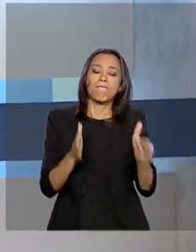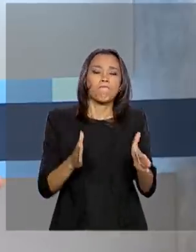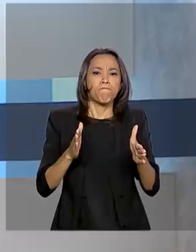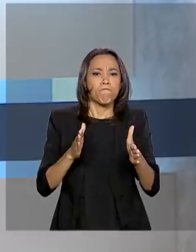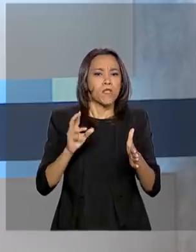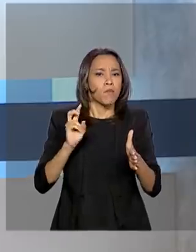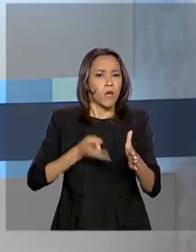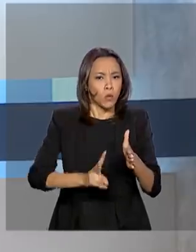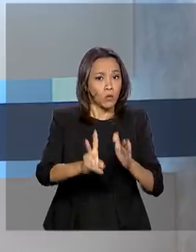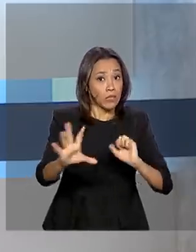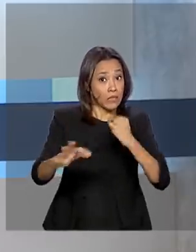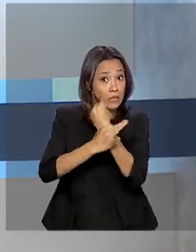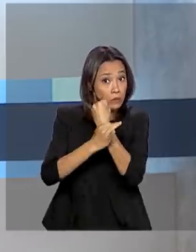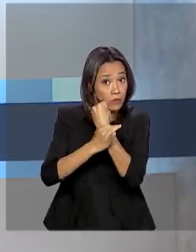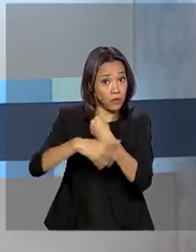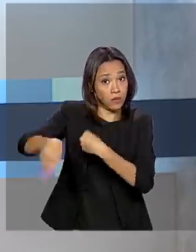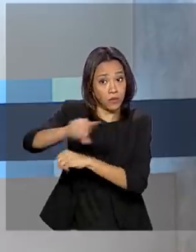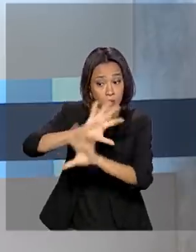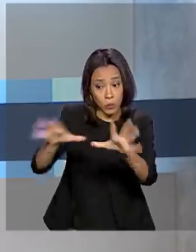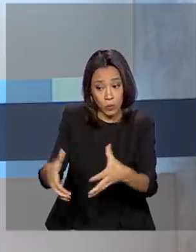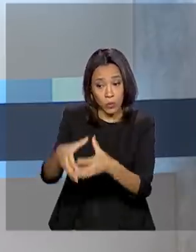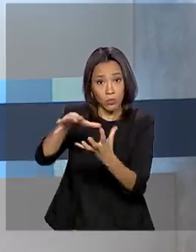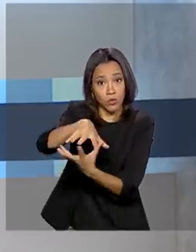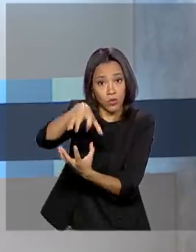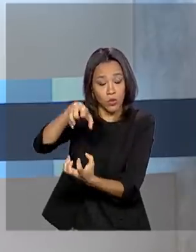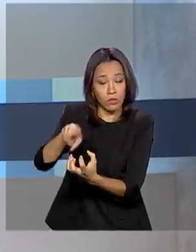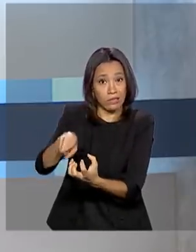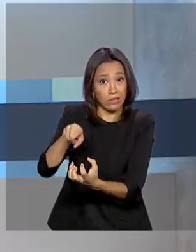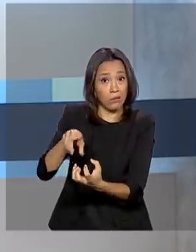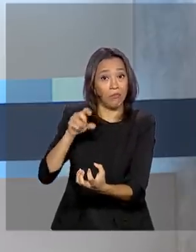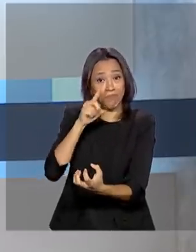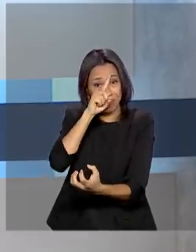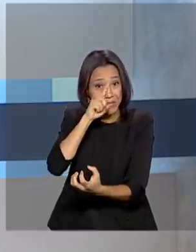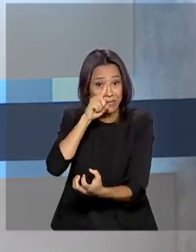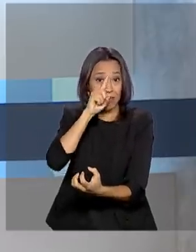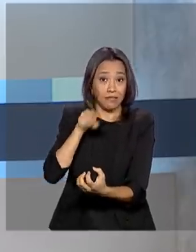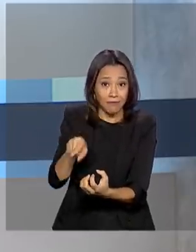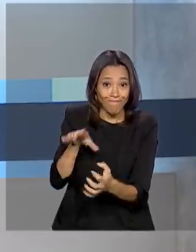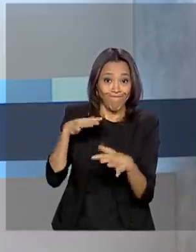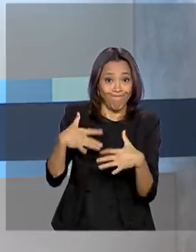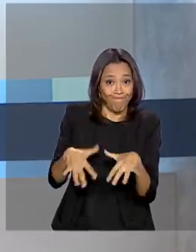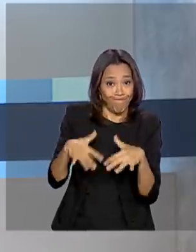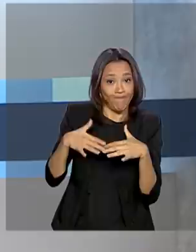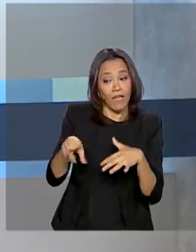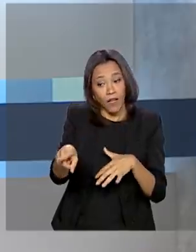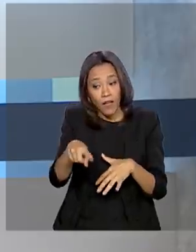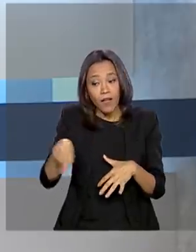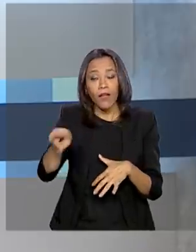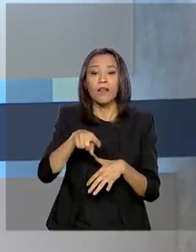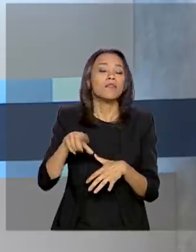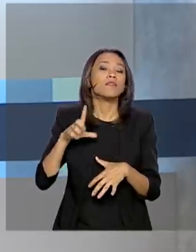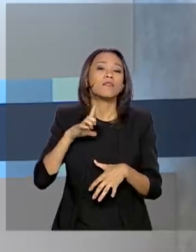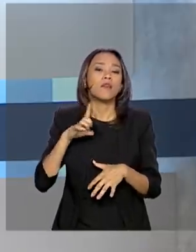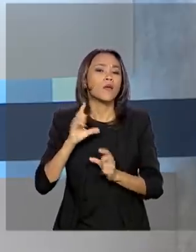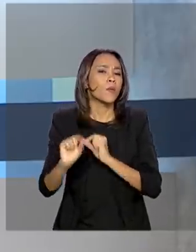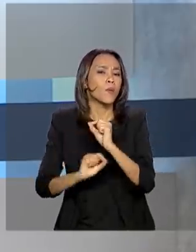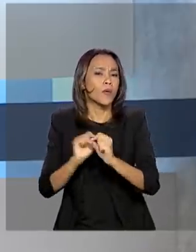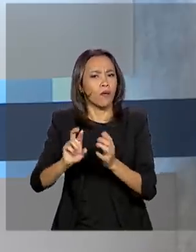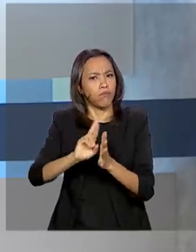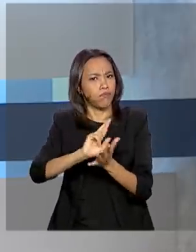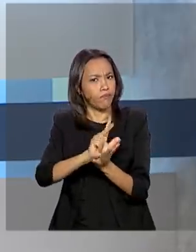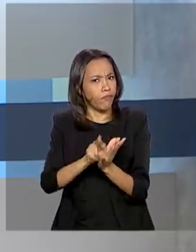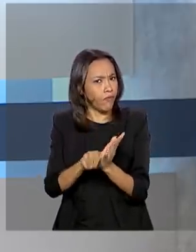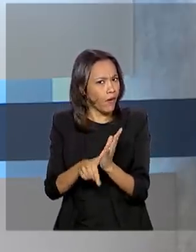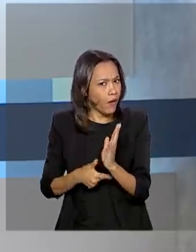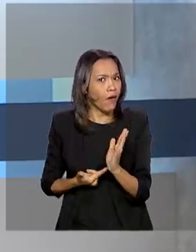a segurança dos idosos que fazem parte do grupo de risco nessa pandemia do novo coronavírus, eles têm à disposição uma série de